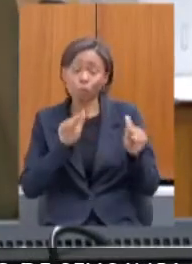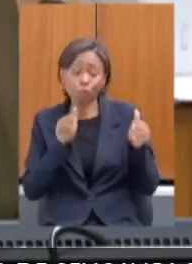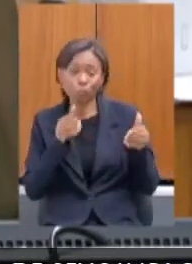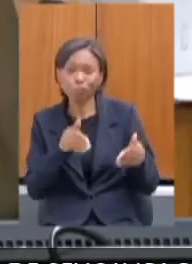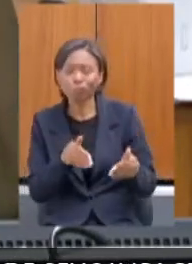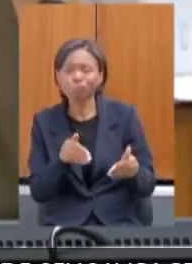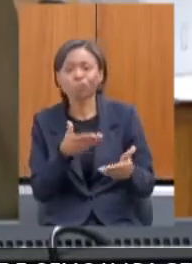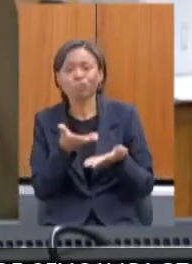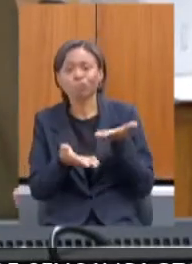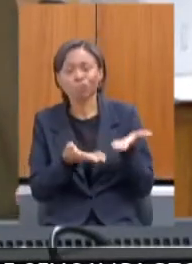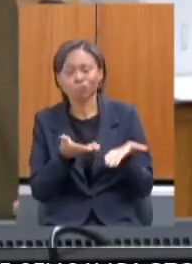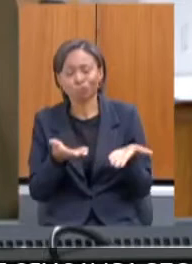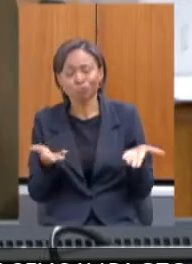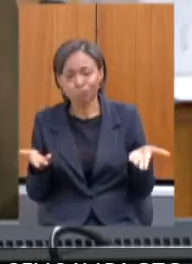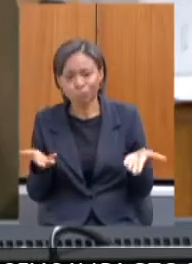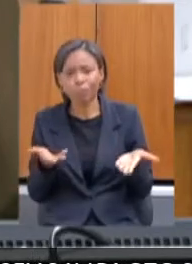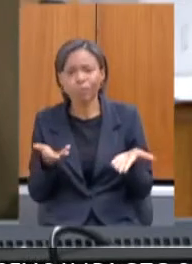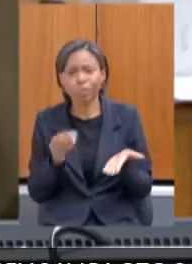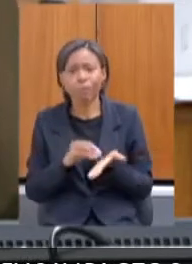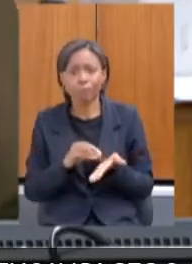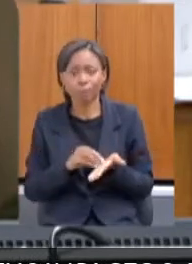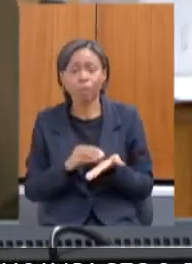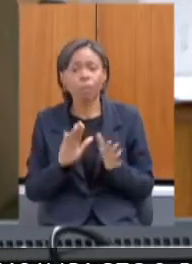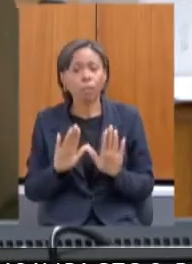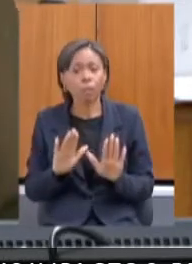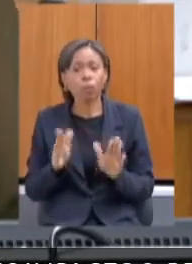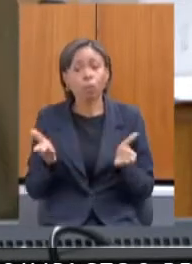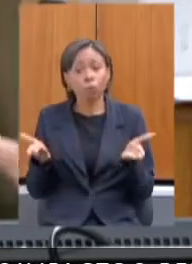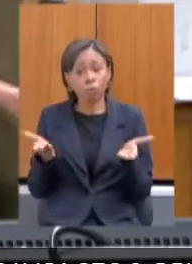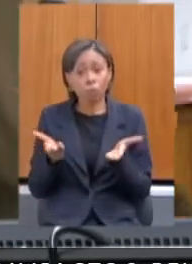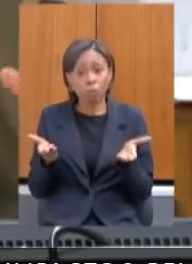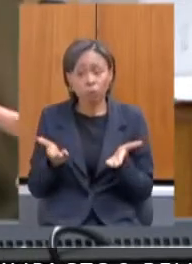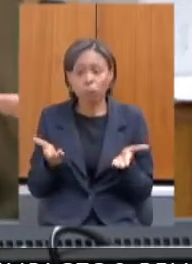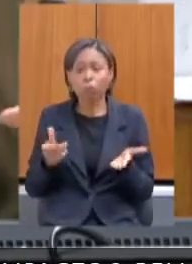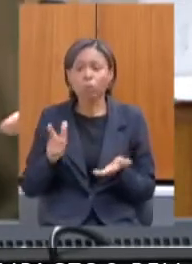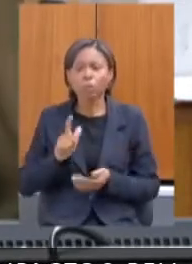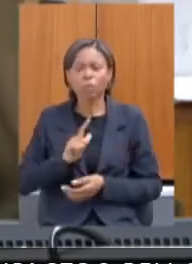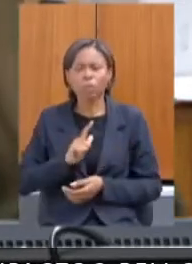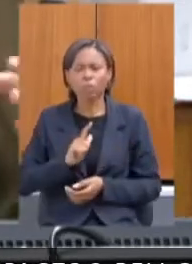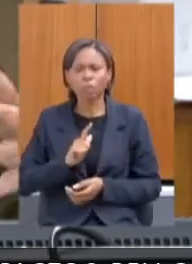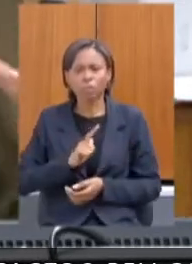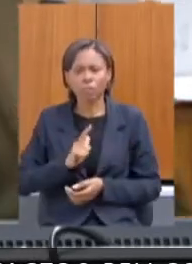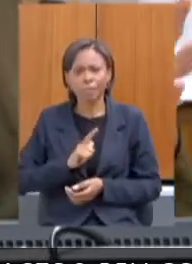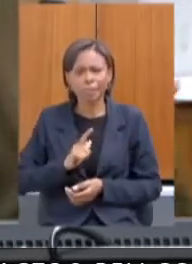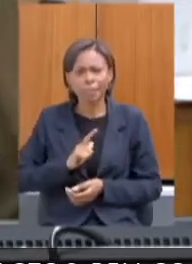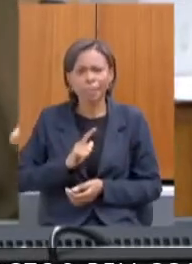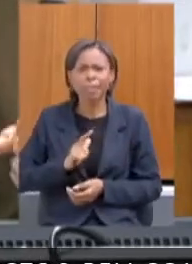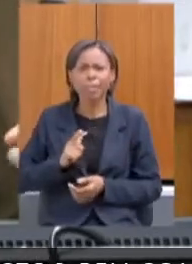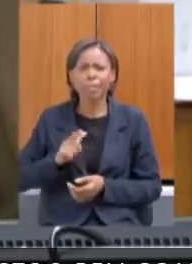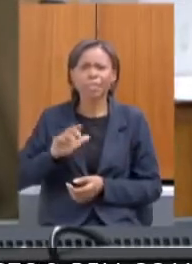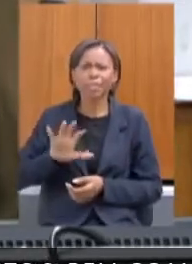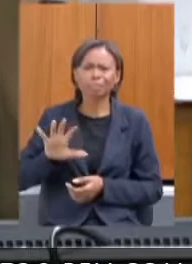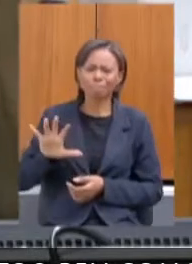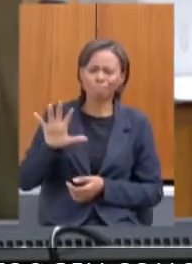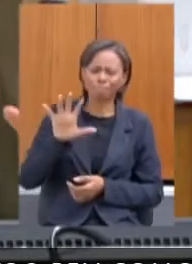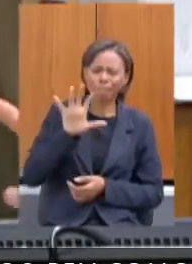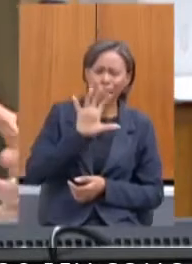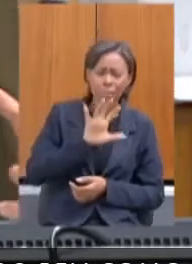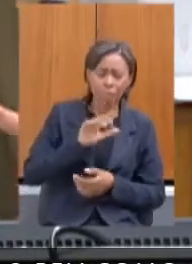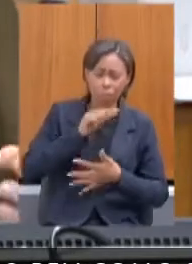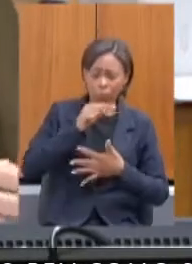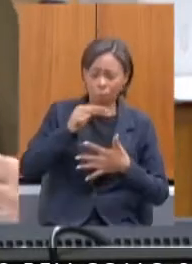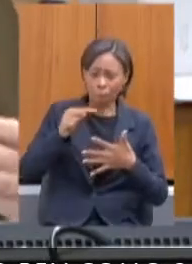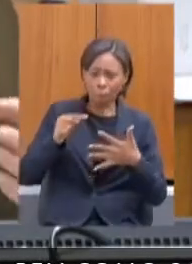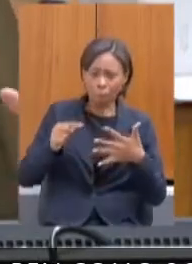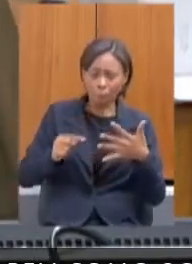Então, hoje a gente tem esse todo esse mapa de demanda. Temos